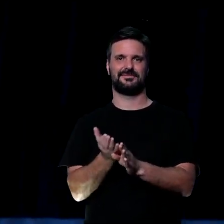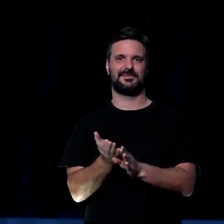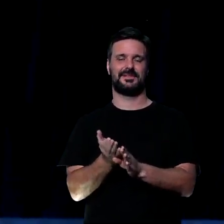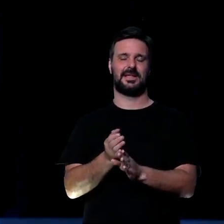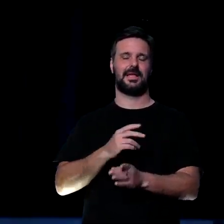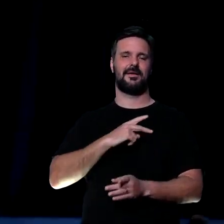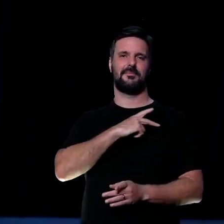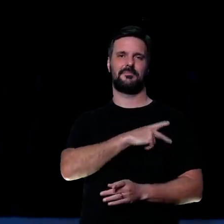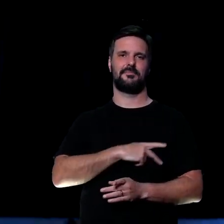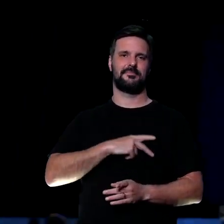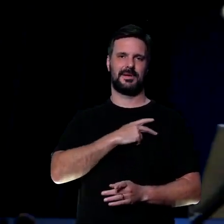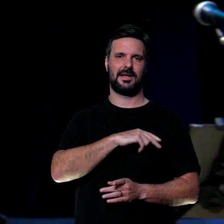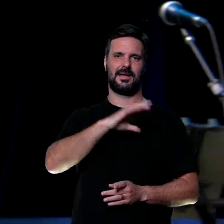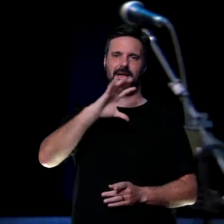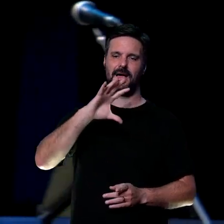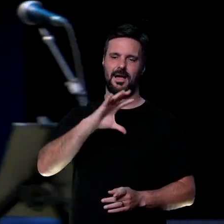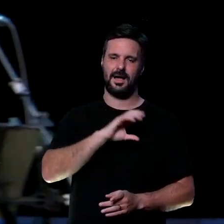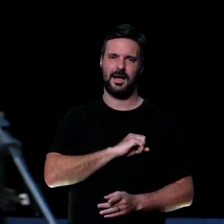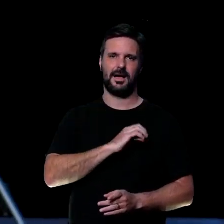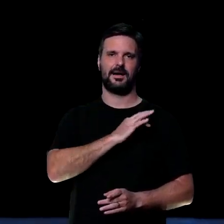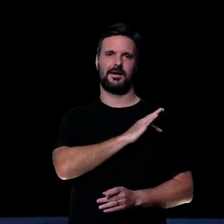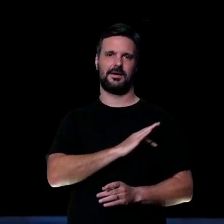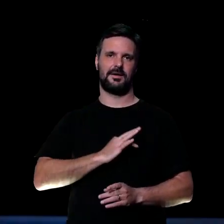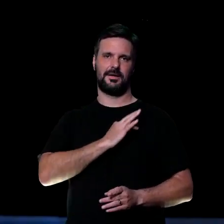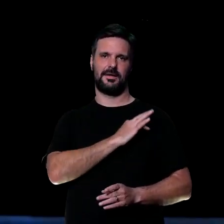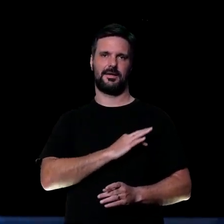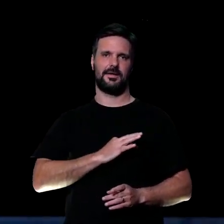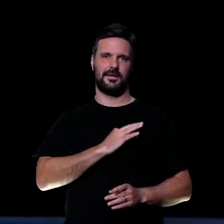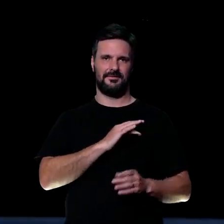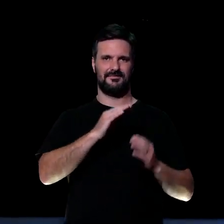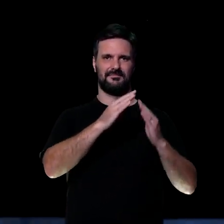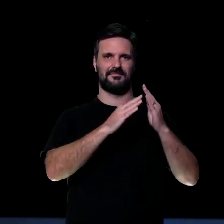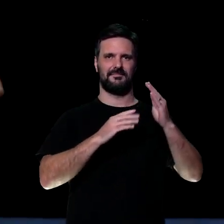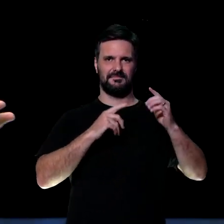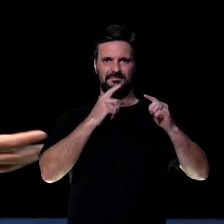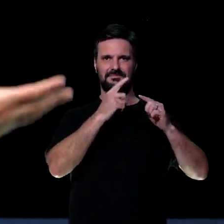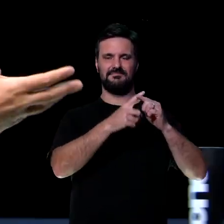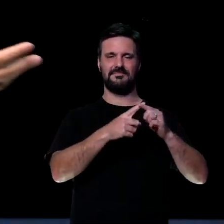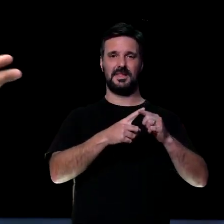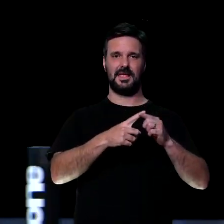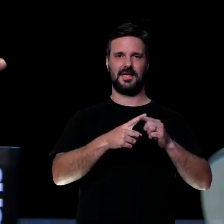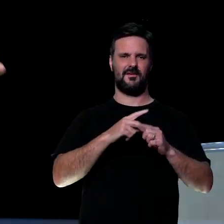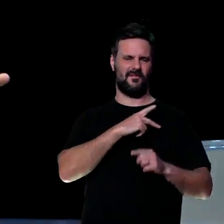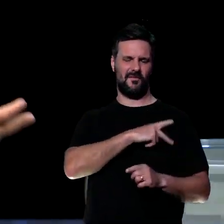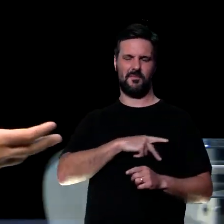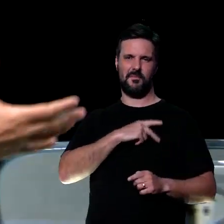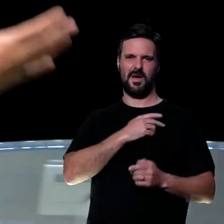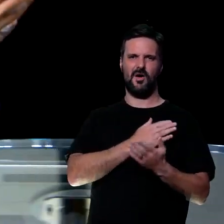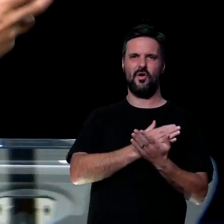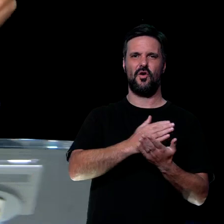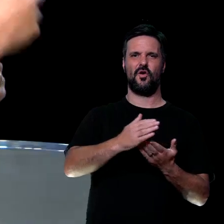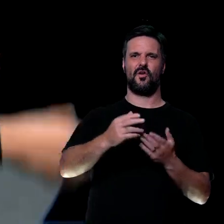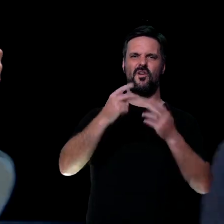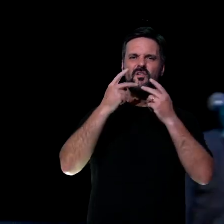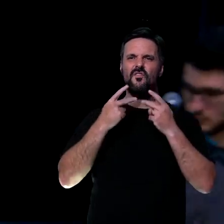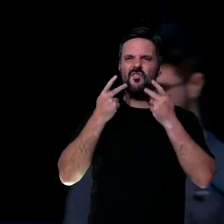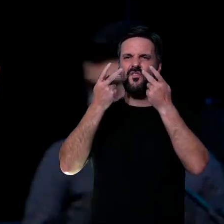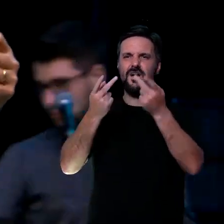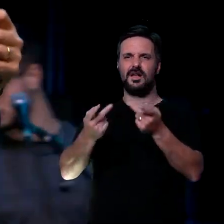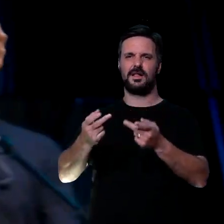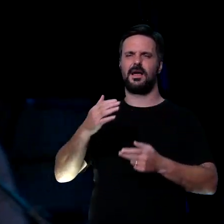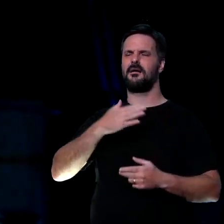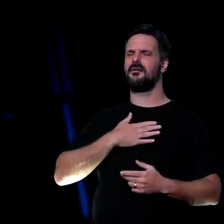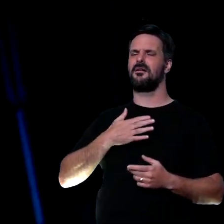Paulo ama essa igreja, para quem ele está escrevendo, ele começa falando, minha coroa, vocês são minha coroa,